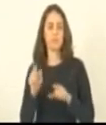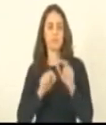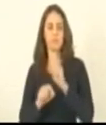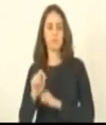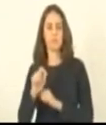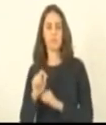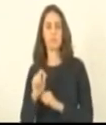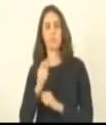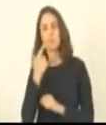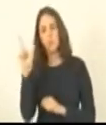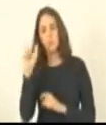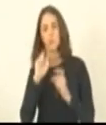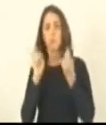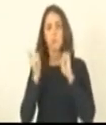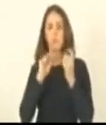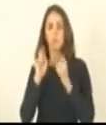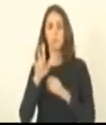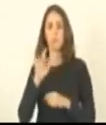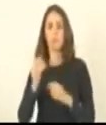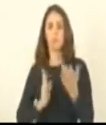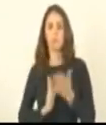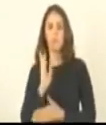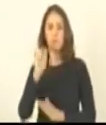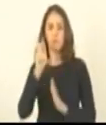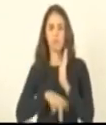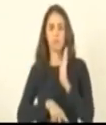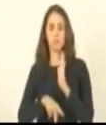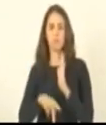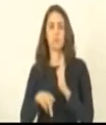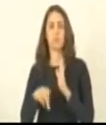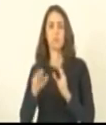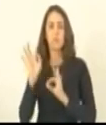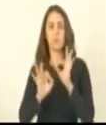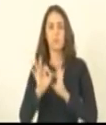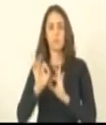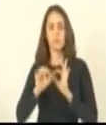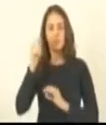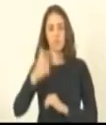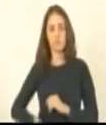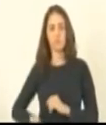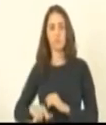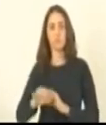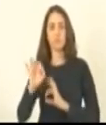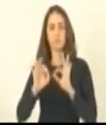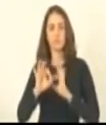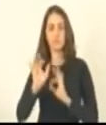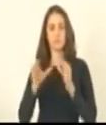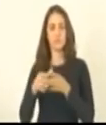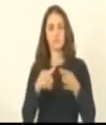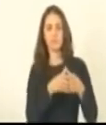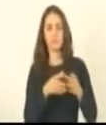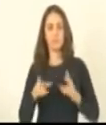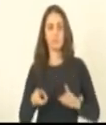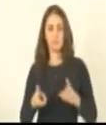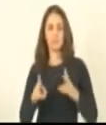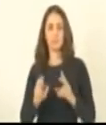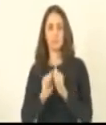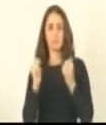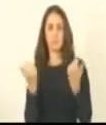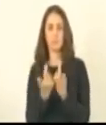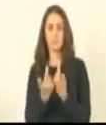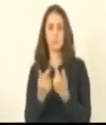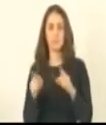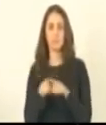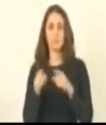sessão extraordinária foi aprovado o projeto que reorganiza reordena as comissões permanentes da casa e